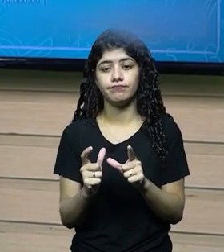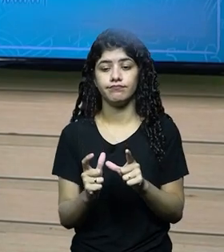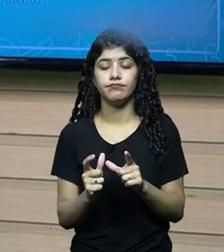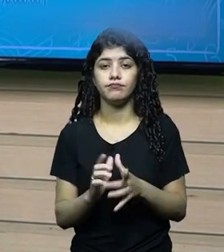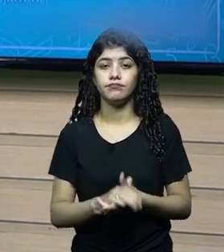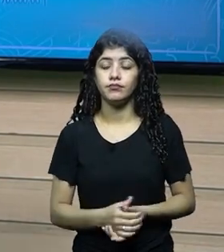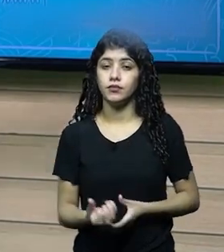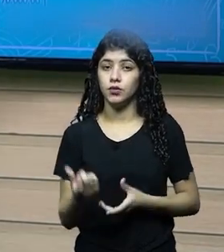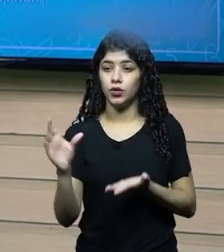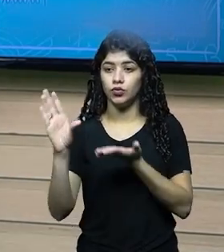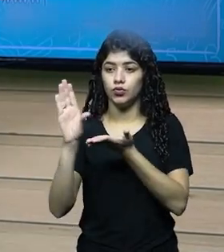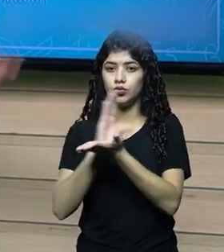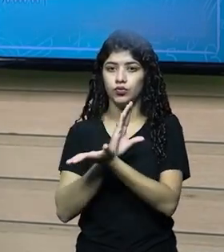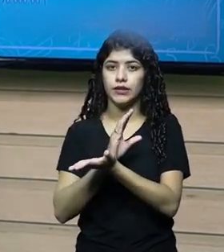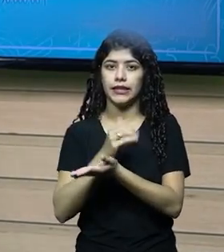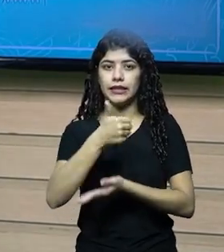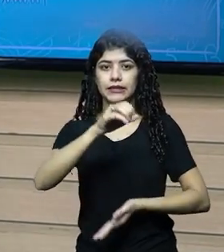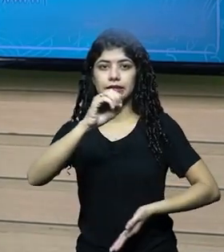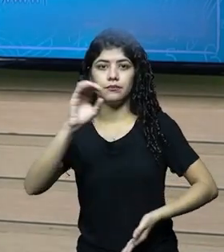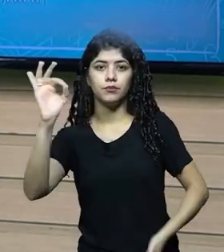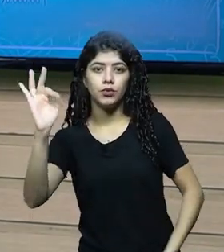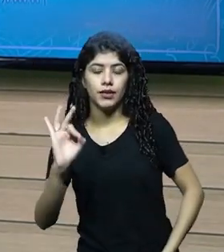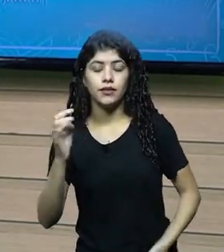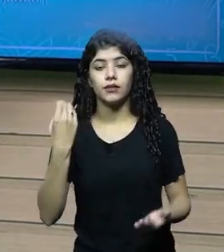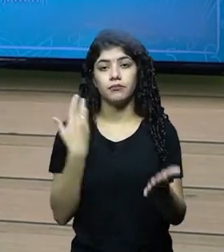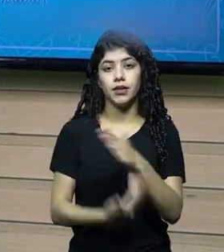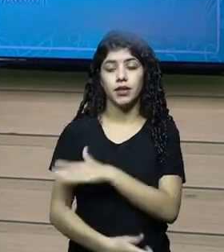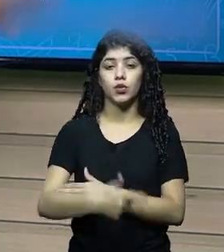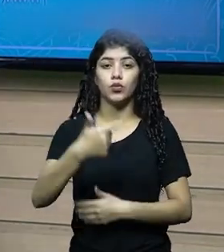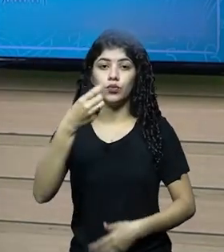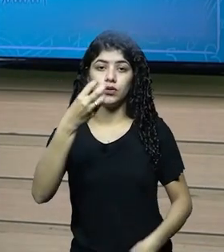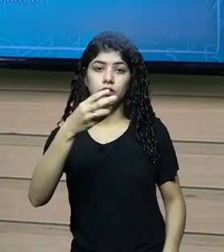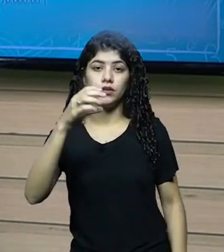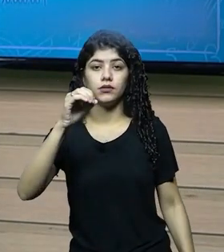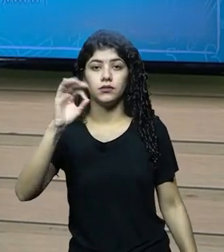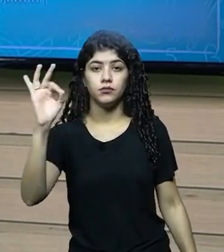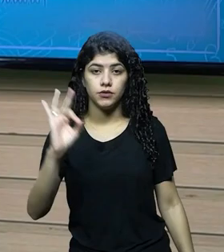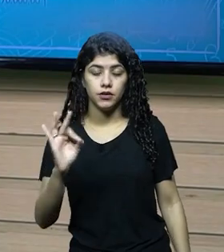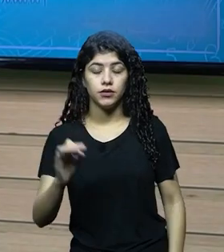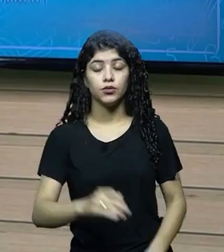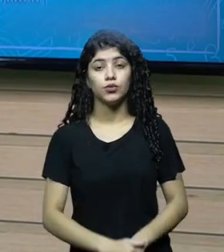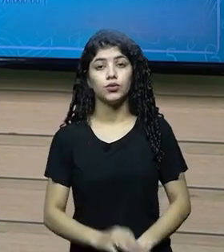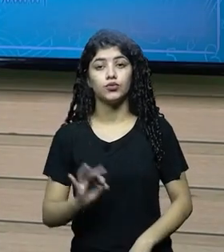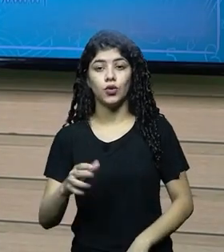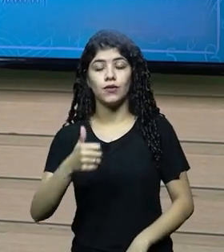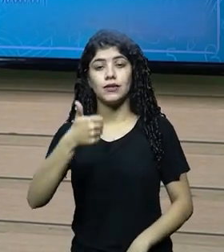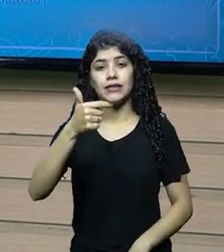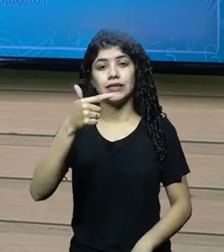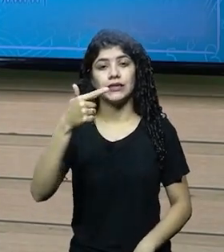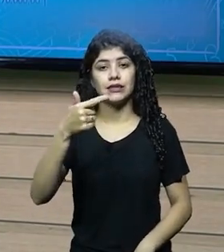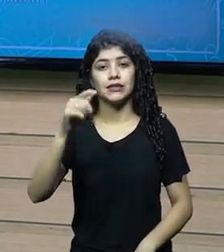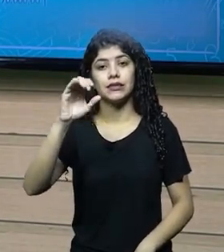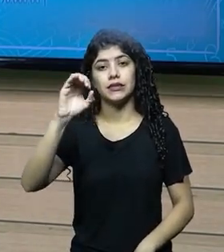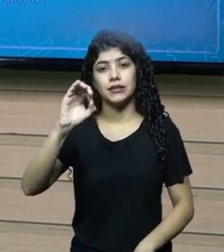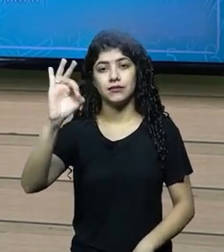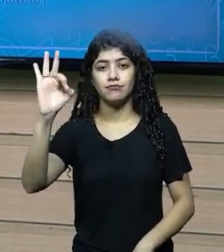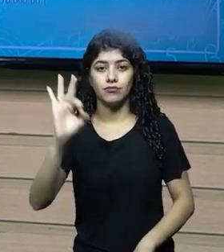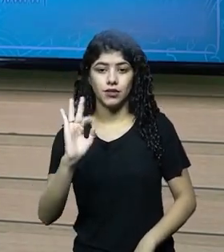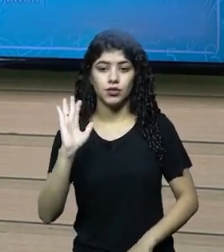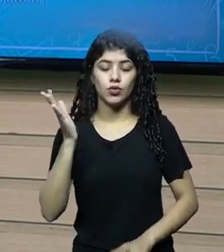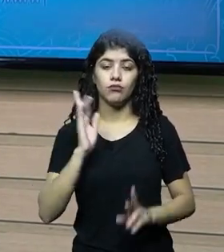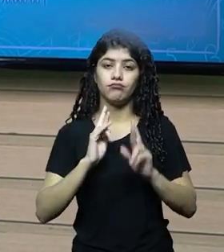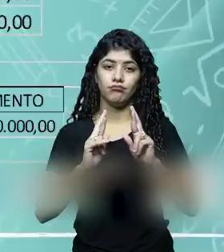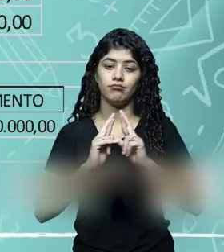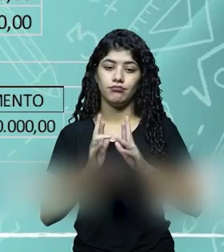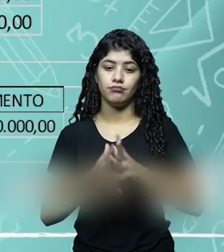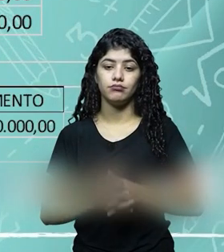expectativa de ganho, que era para ser de 100%, ela perdeu 30%. Então, só foi entregue 70% da safra